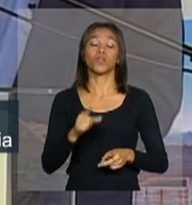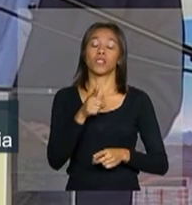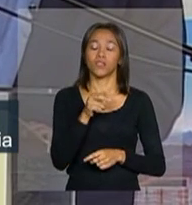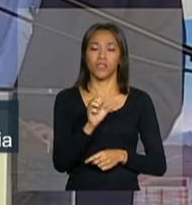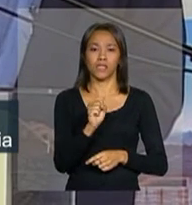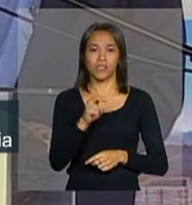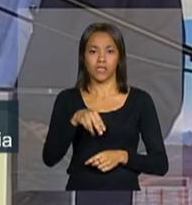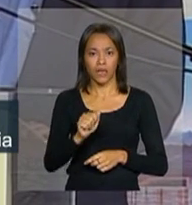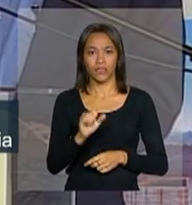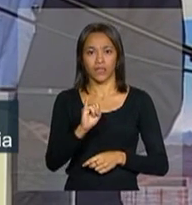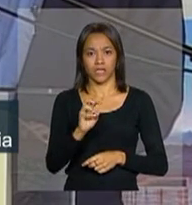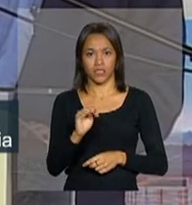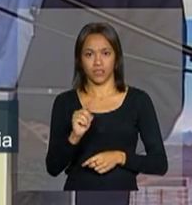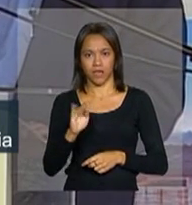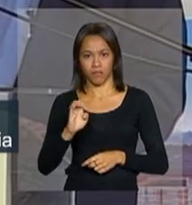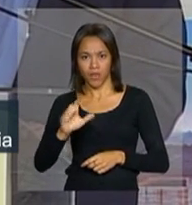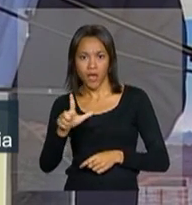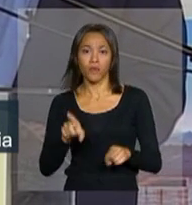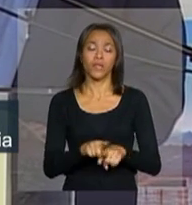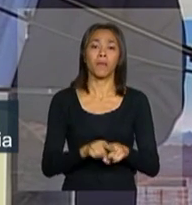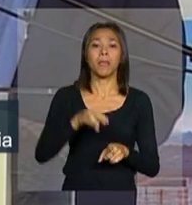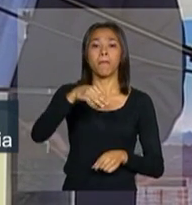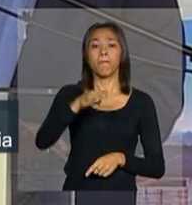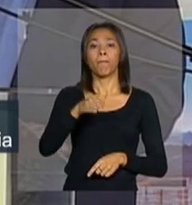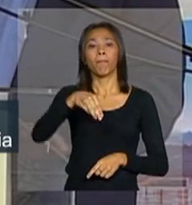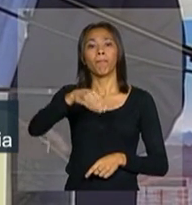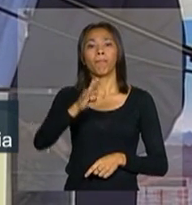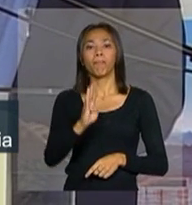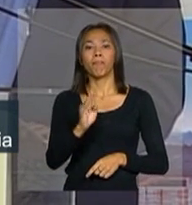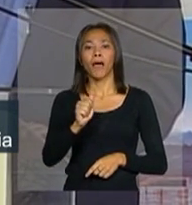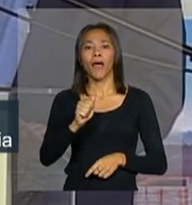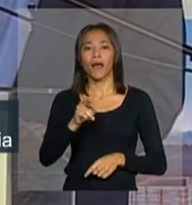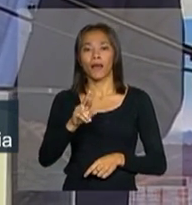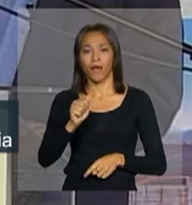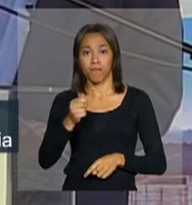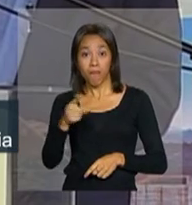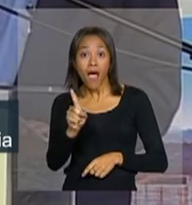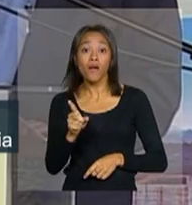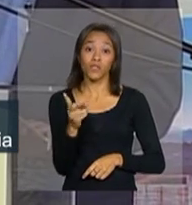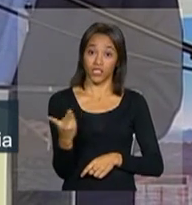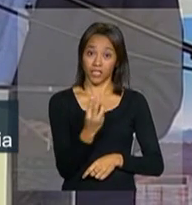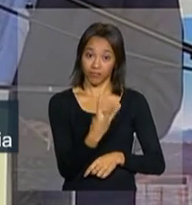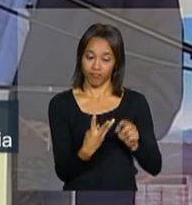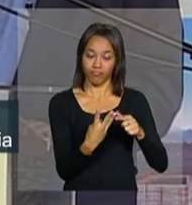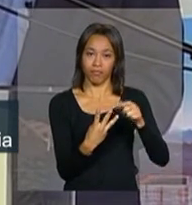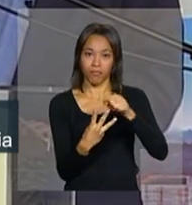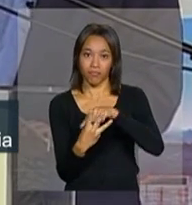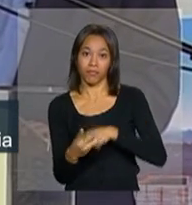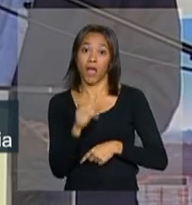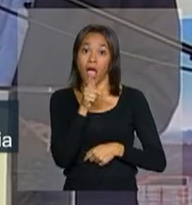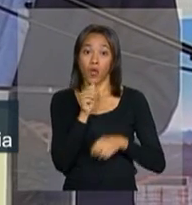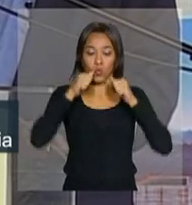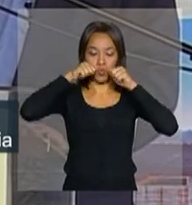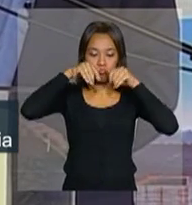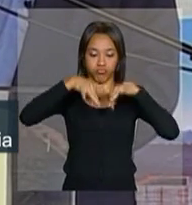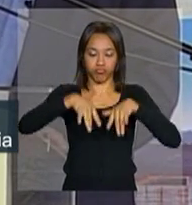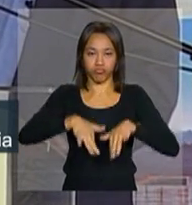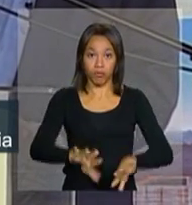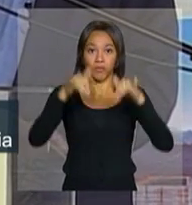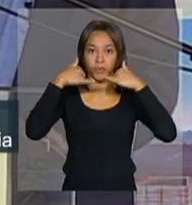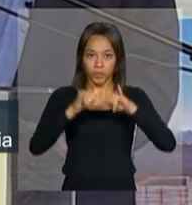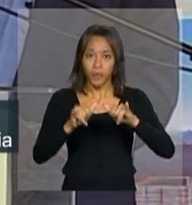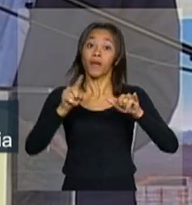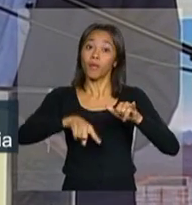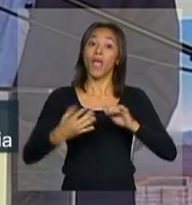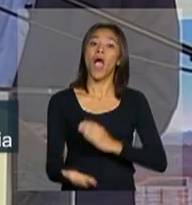que saia a usina de Barabá, mais no Pará, porque isso é uma forma de trazer desenvolvimento